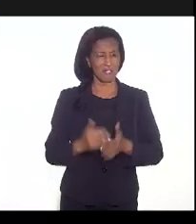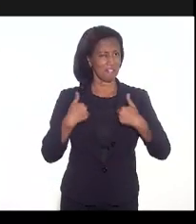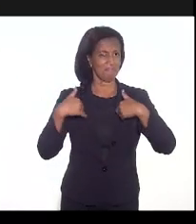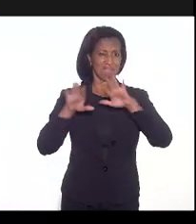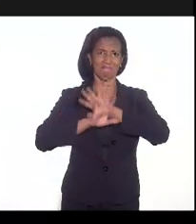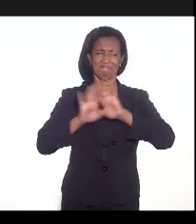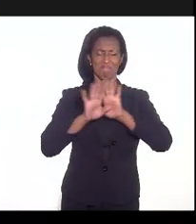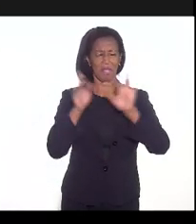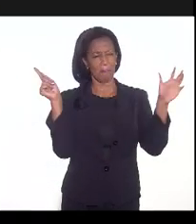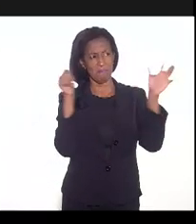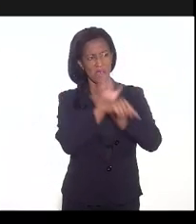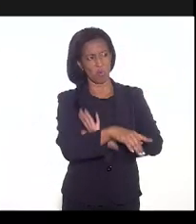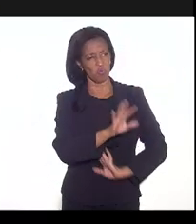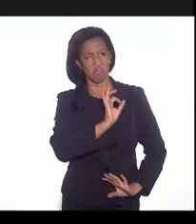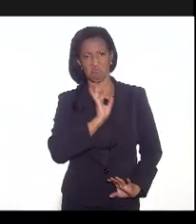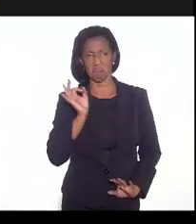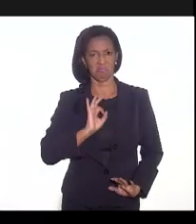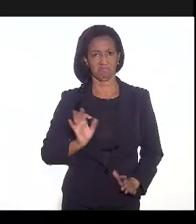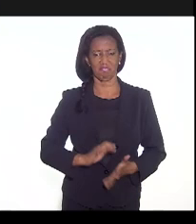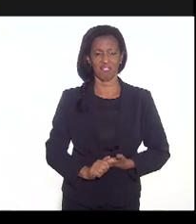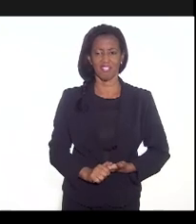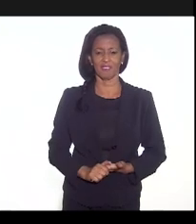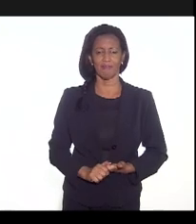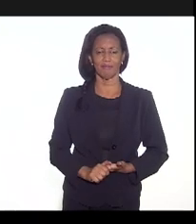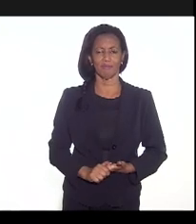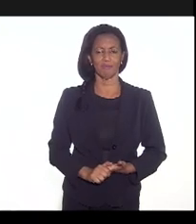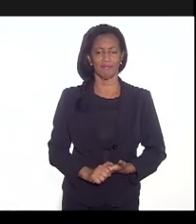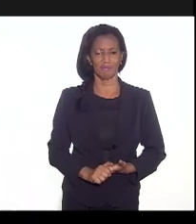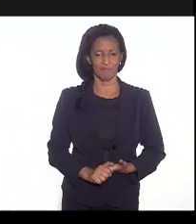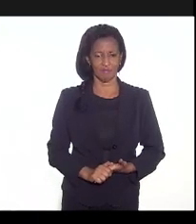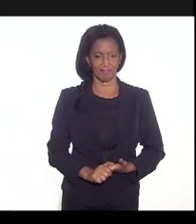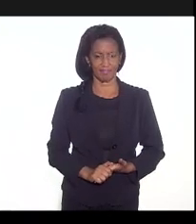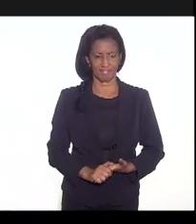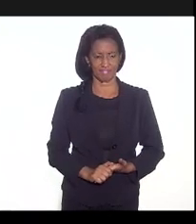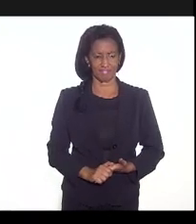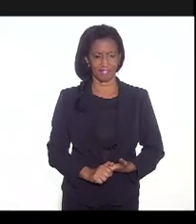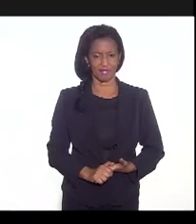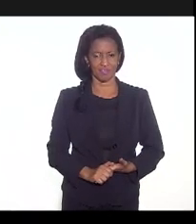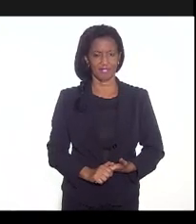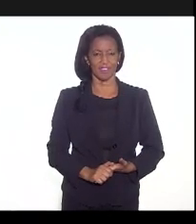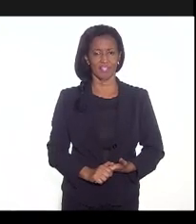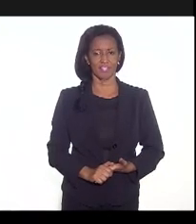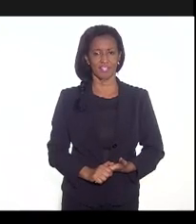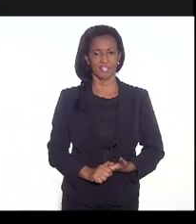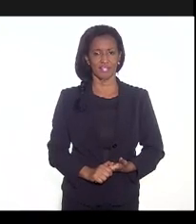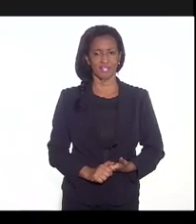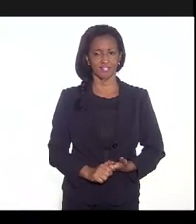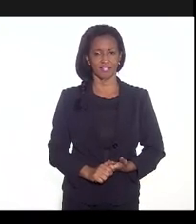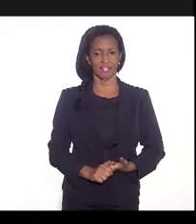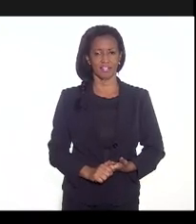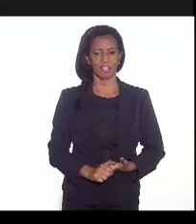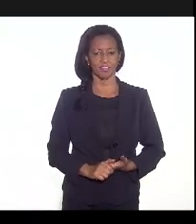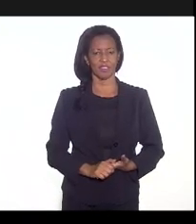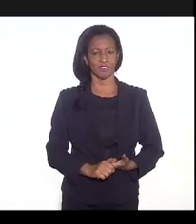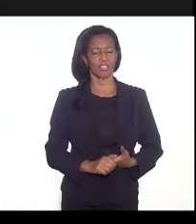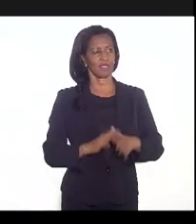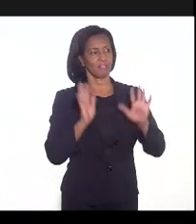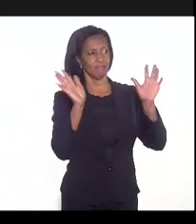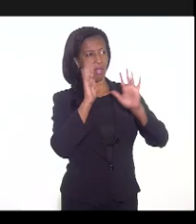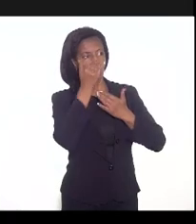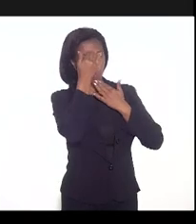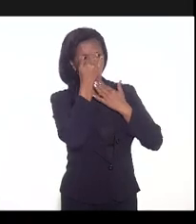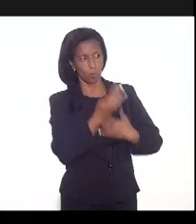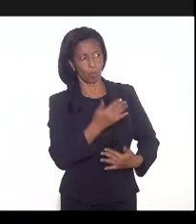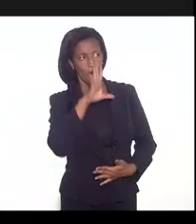pergunta a fazer. Mas parece a total, deputado. Luiz Paulo, com licença, eu vou sair, bem? Nelson, Bruno, muito